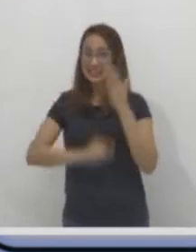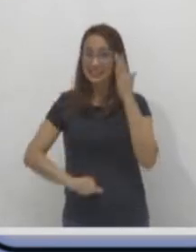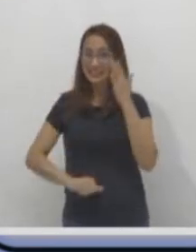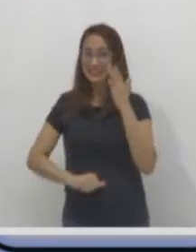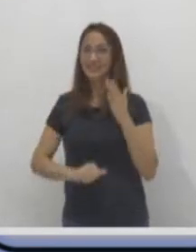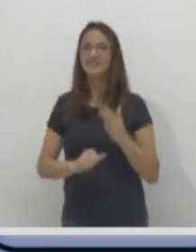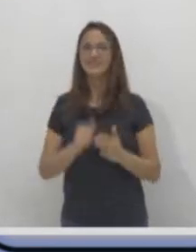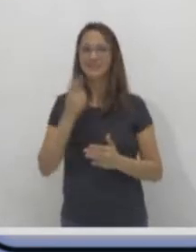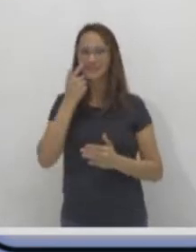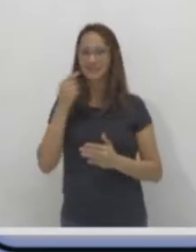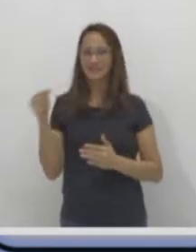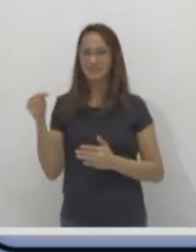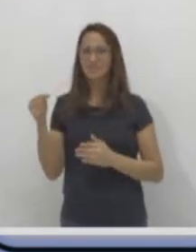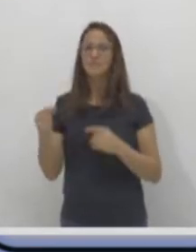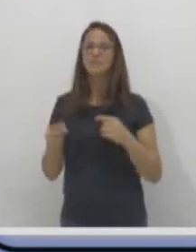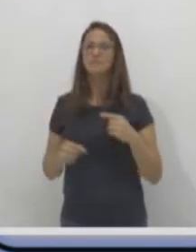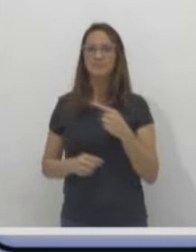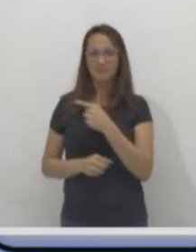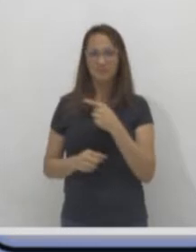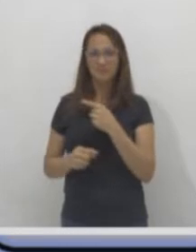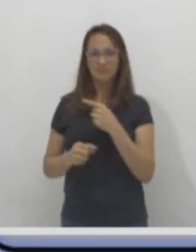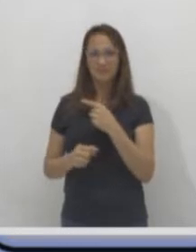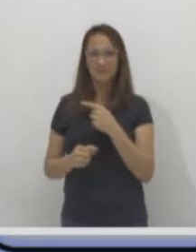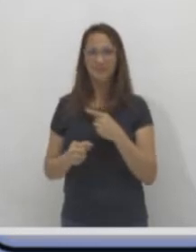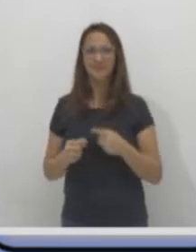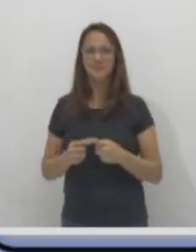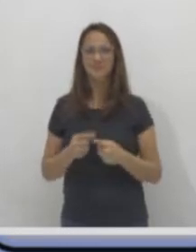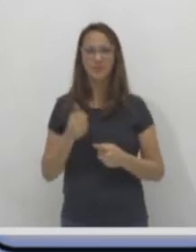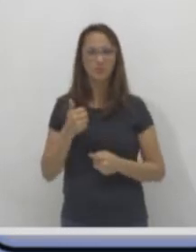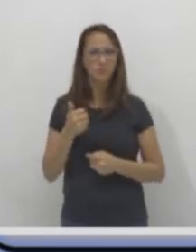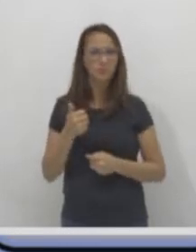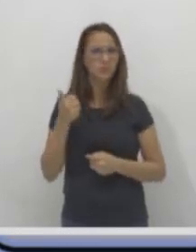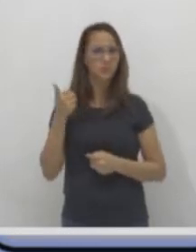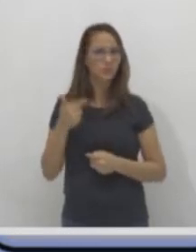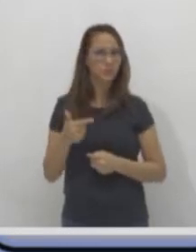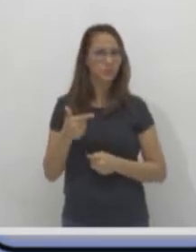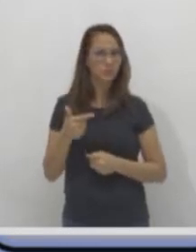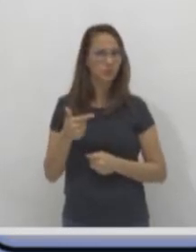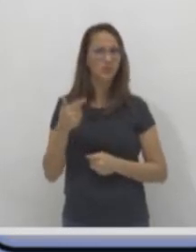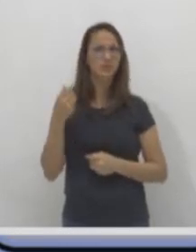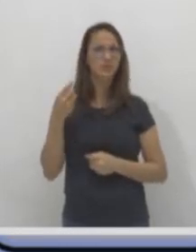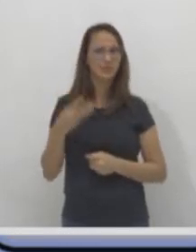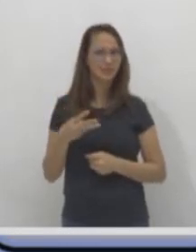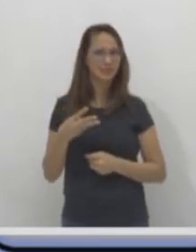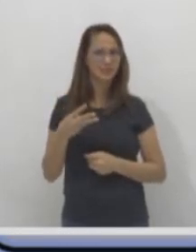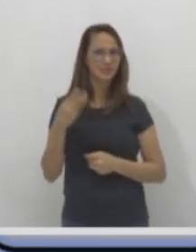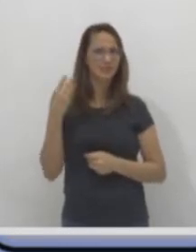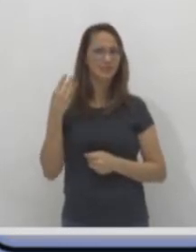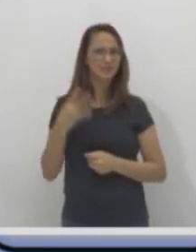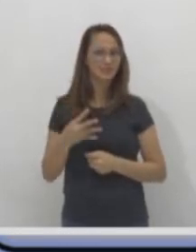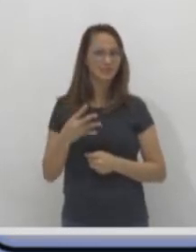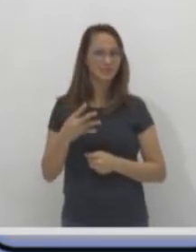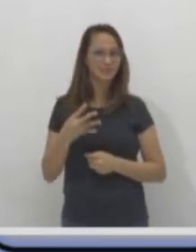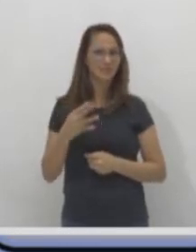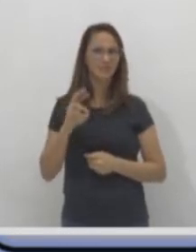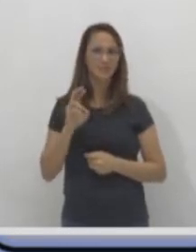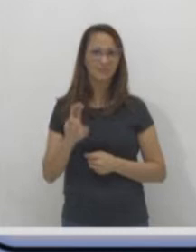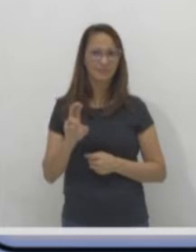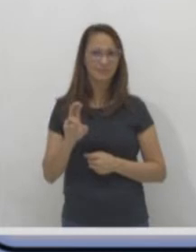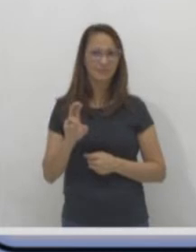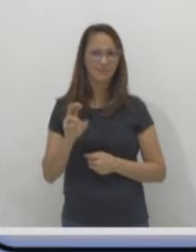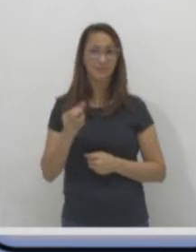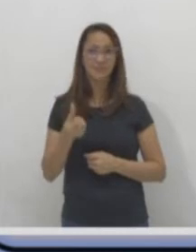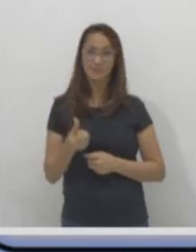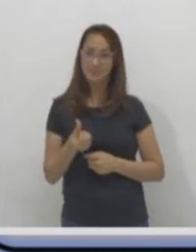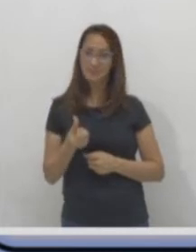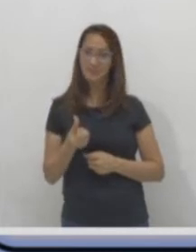Seis círculos para ver quanto sobra. Um, dois, três, quatro, cinco,